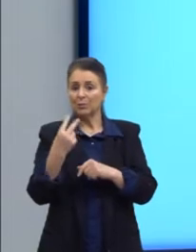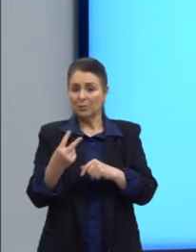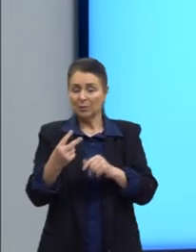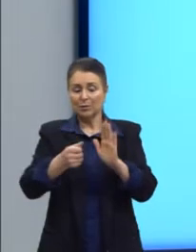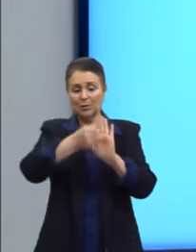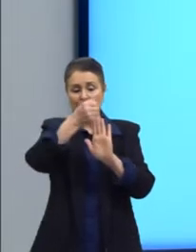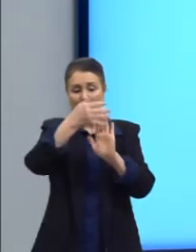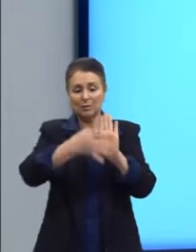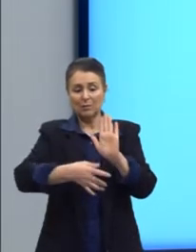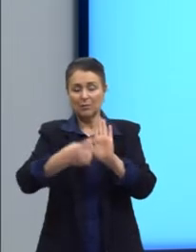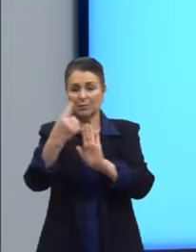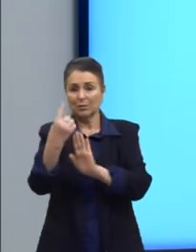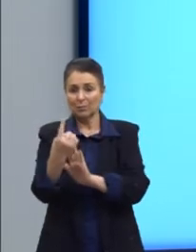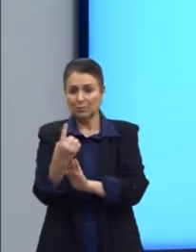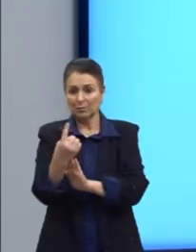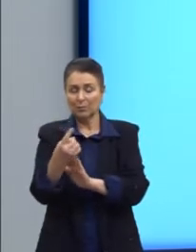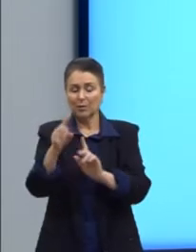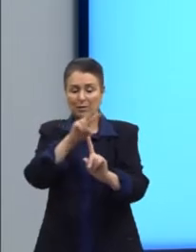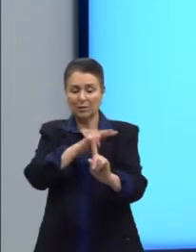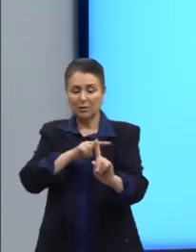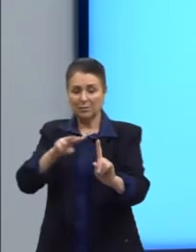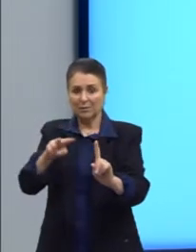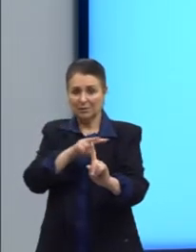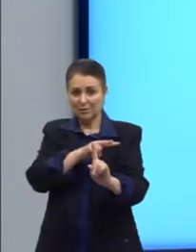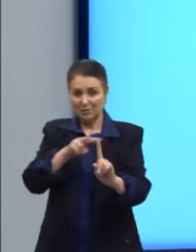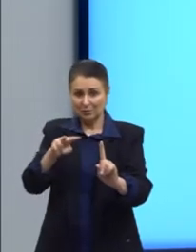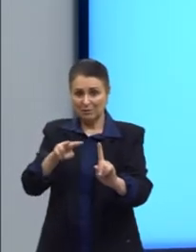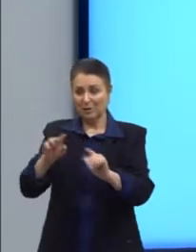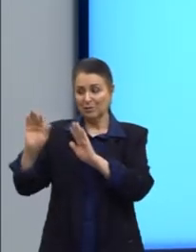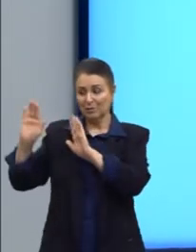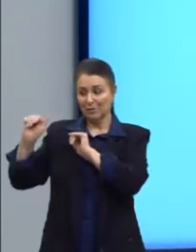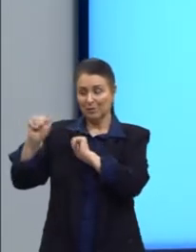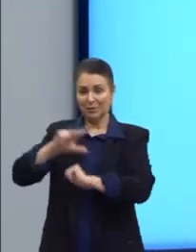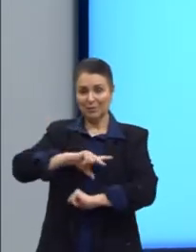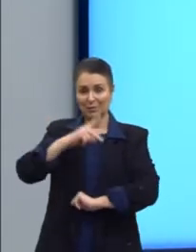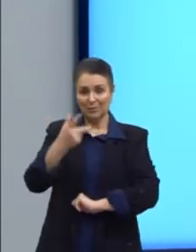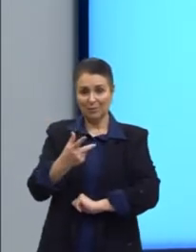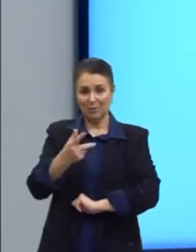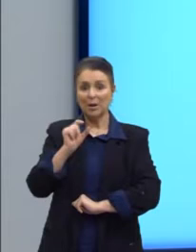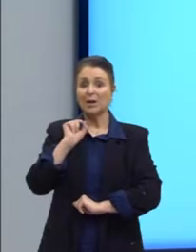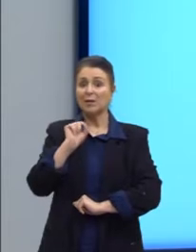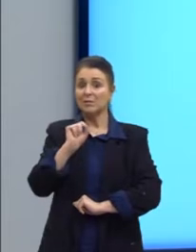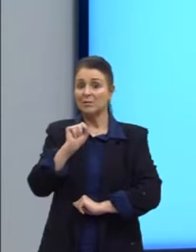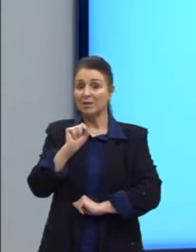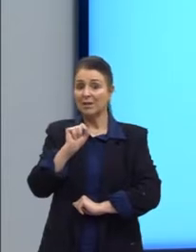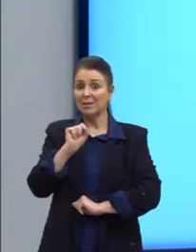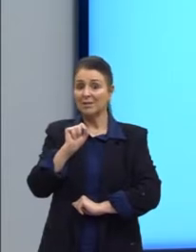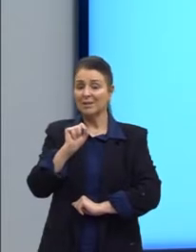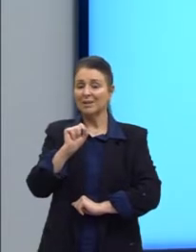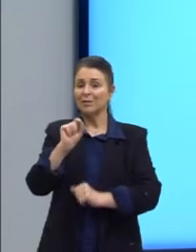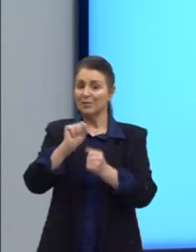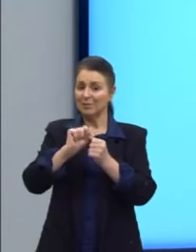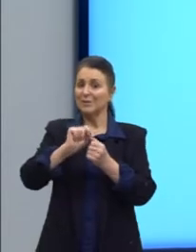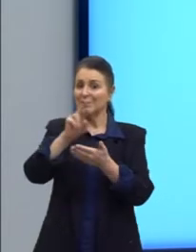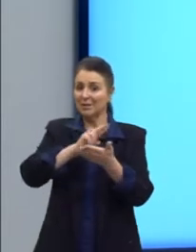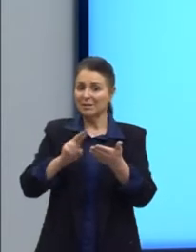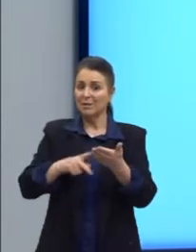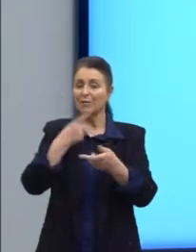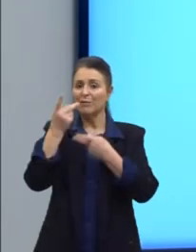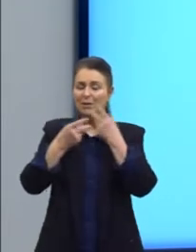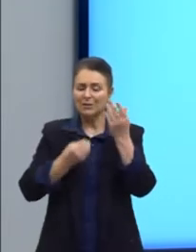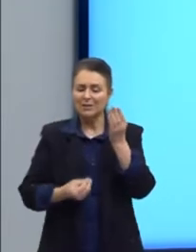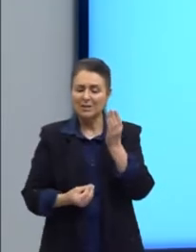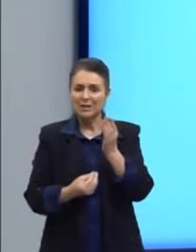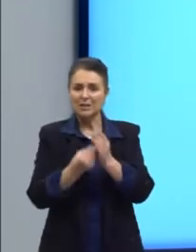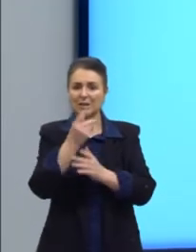explicando isso, dessa perspectiva ibérica, segundo o participante aqui coloca, e falando dessa gênese, desse